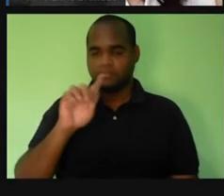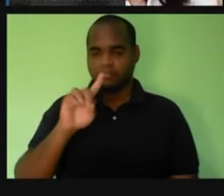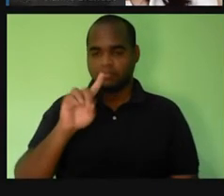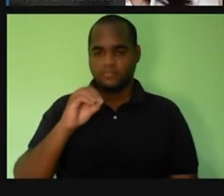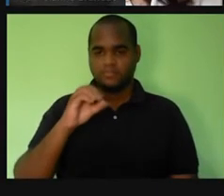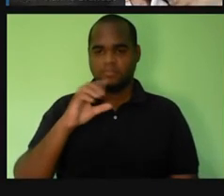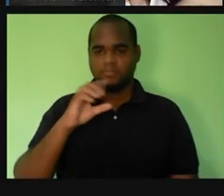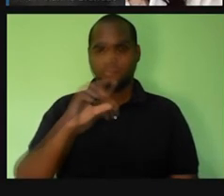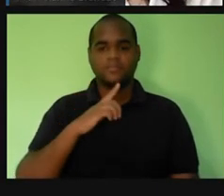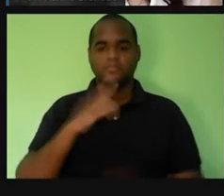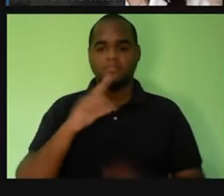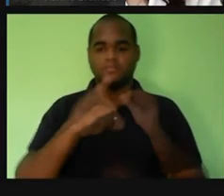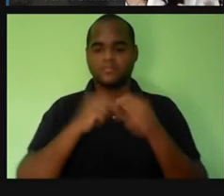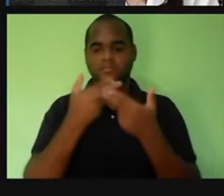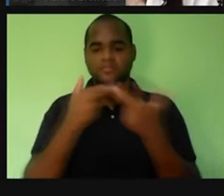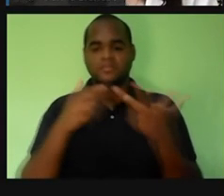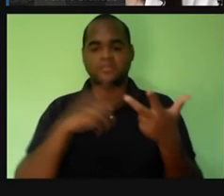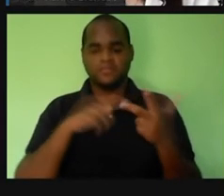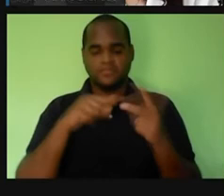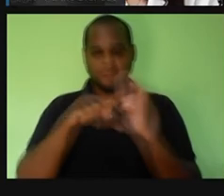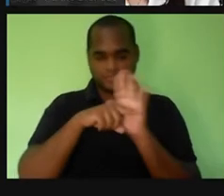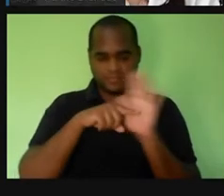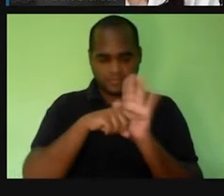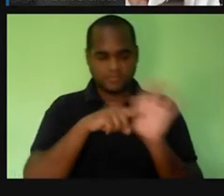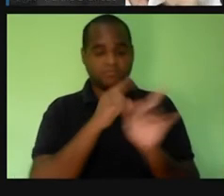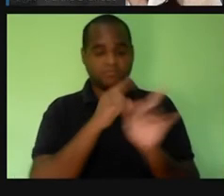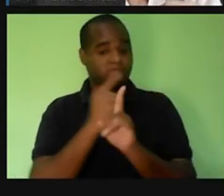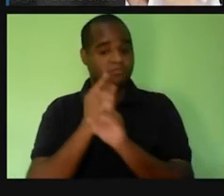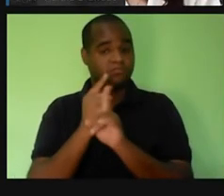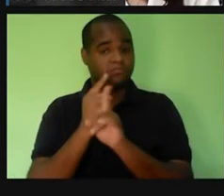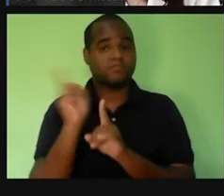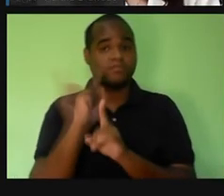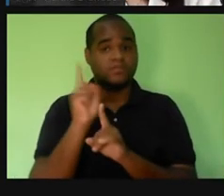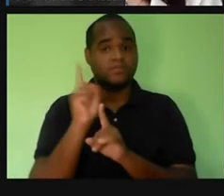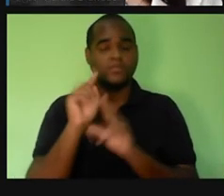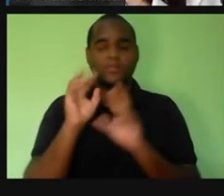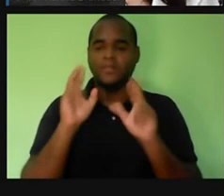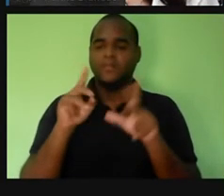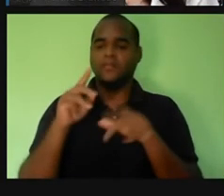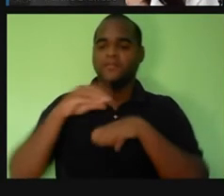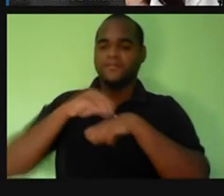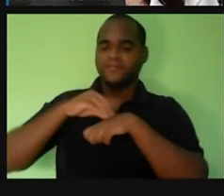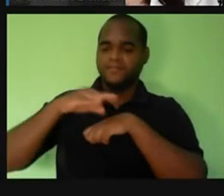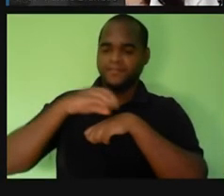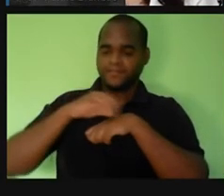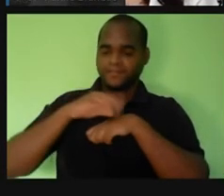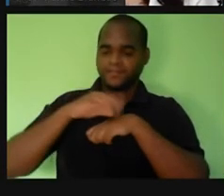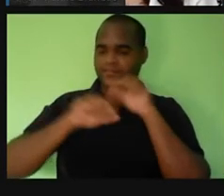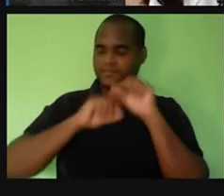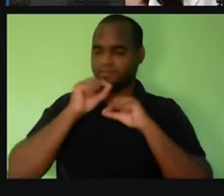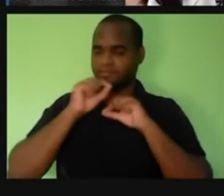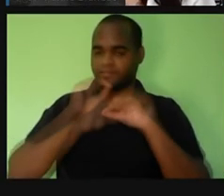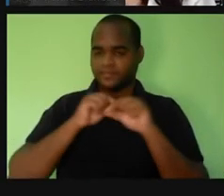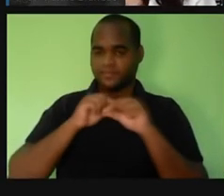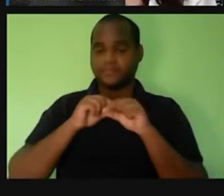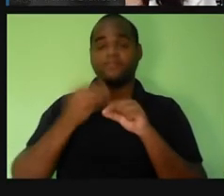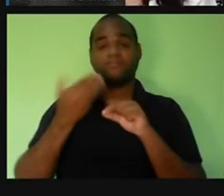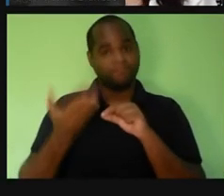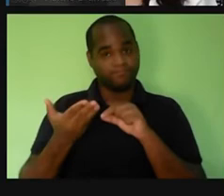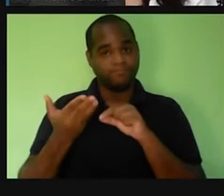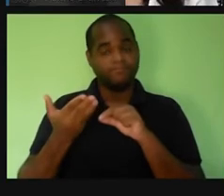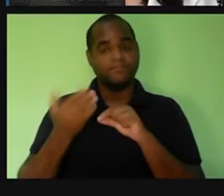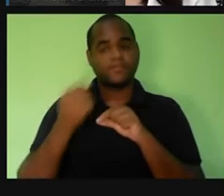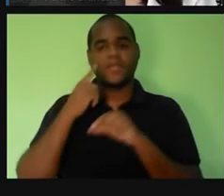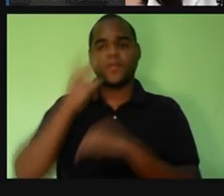pesquisadores, começou a perceber que não. Quem fazia essa transmissão, na verdade, eram mosquitos. Dessa doença eram mosquitos,